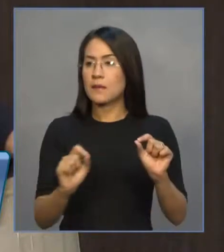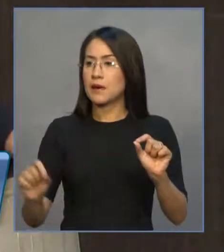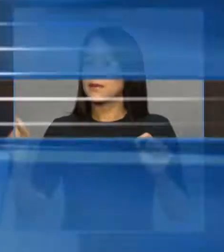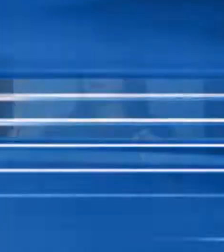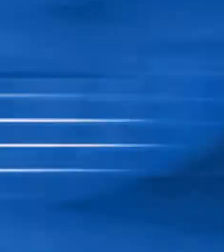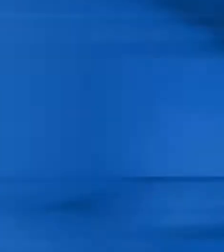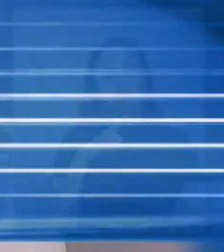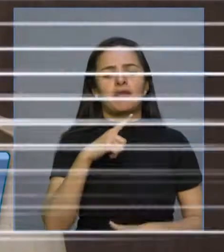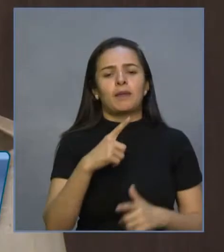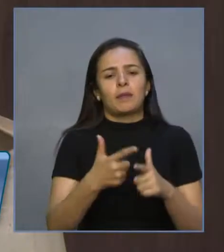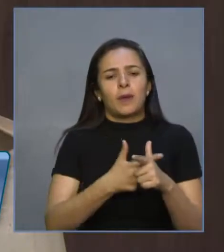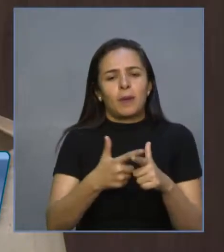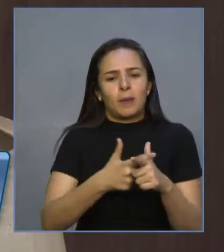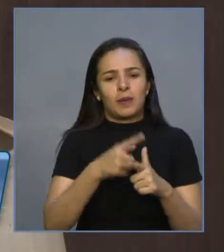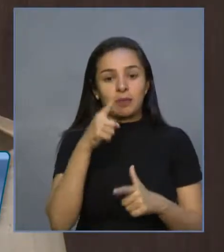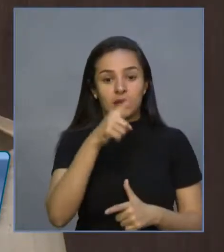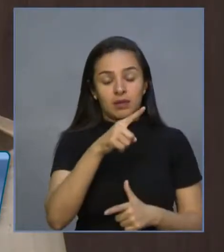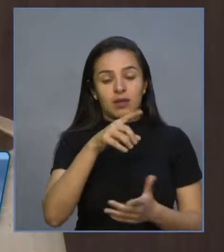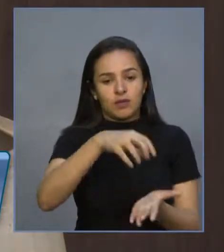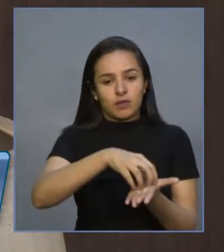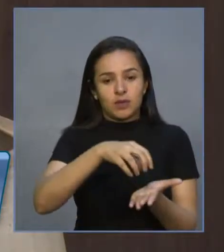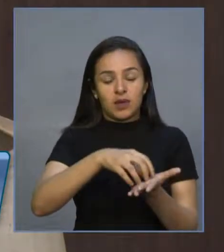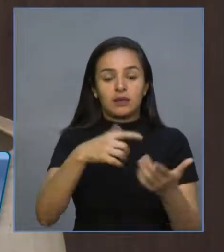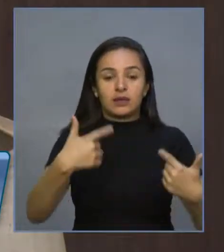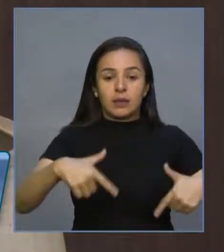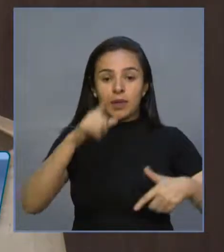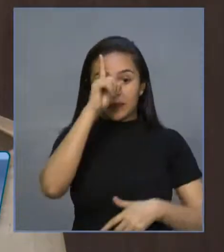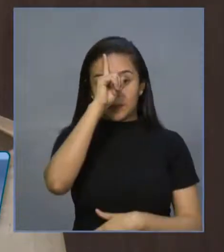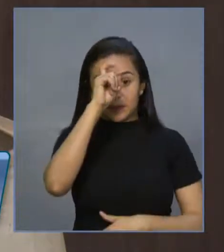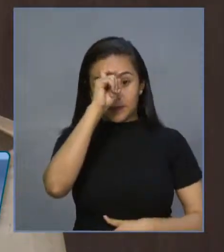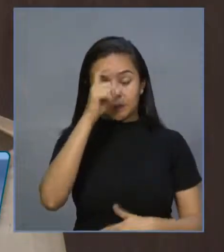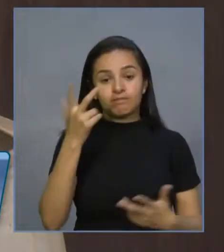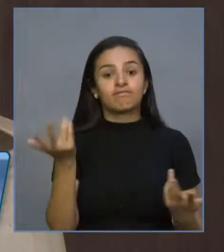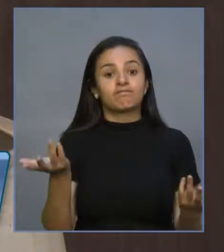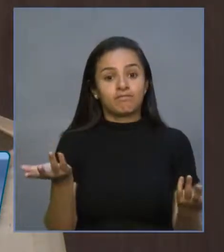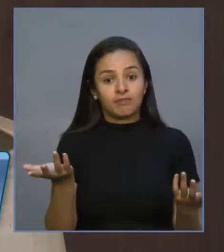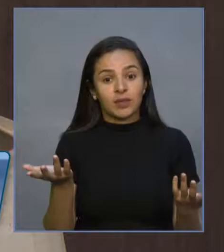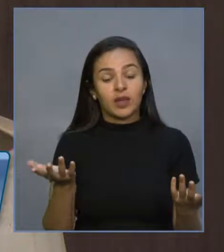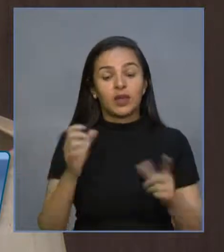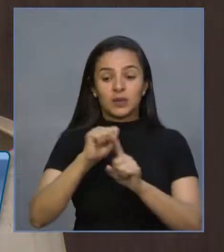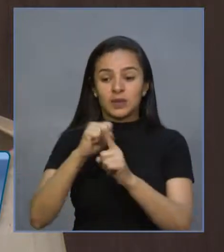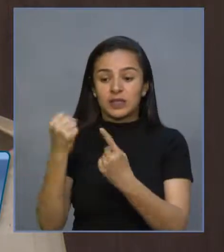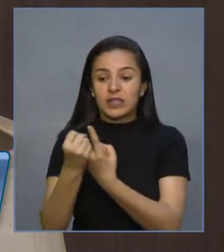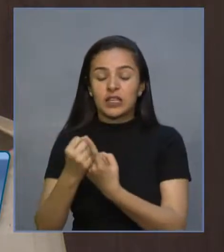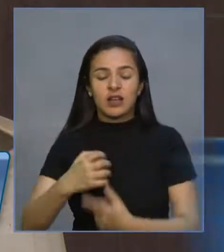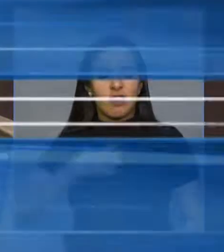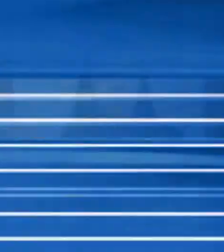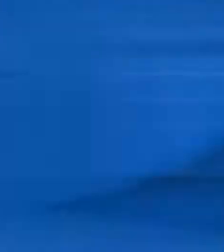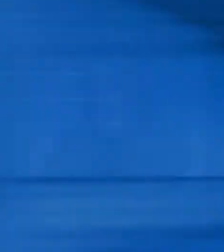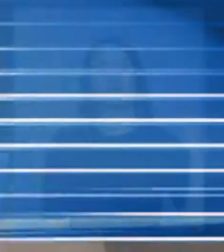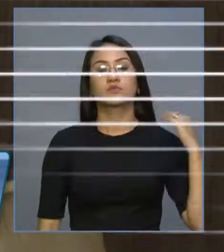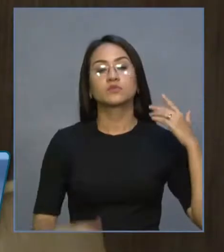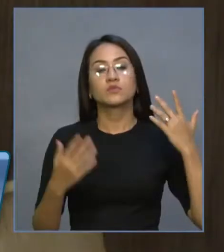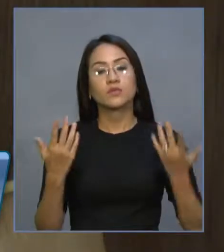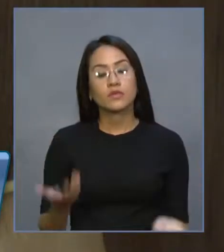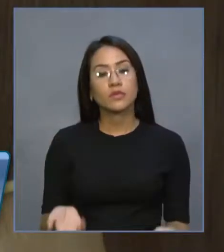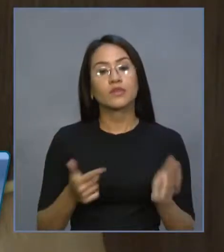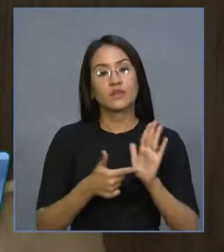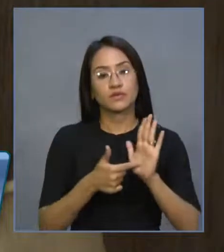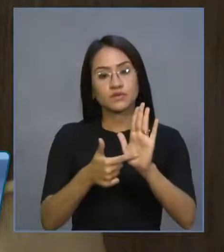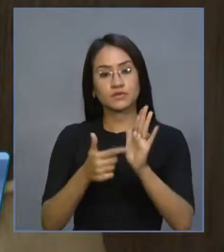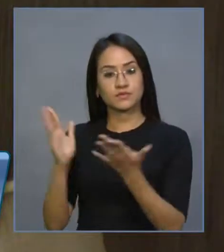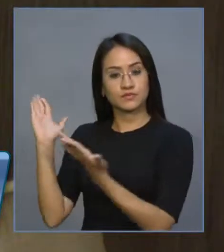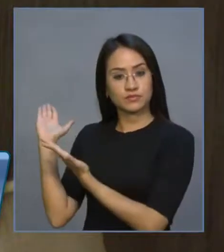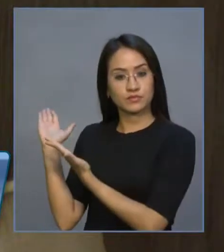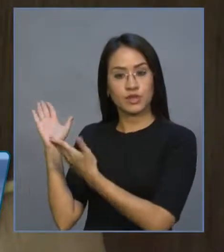O que é o Estado do Ceará?